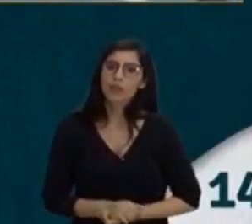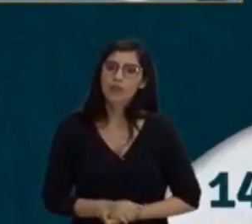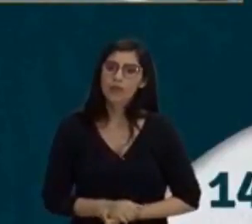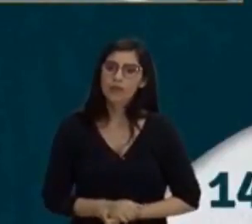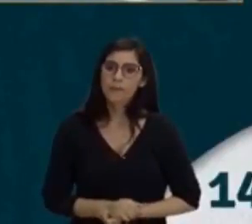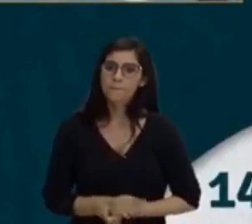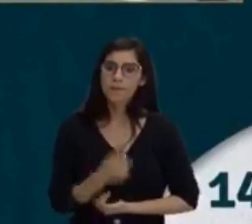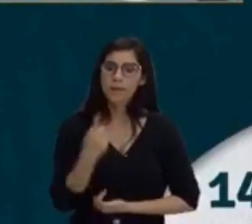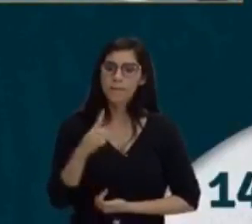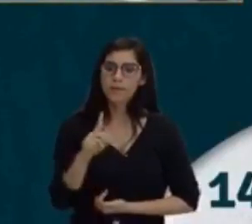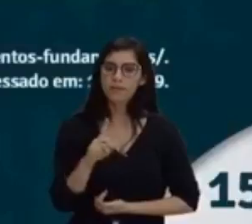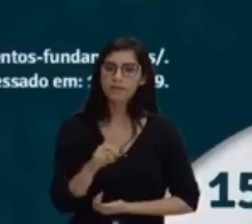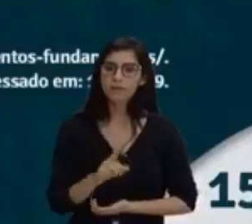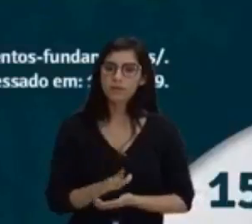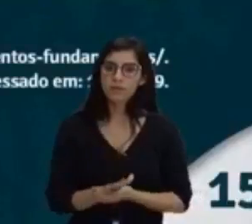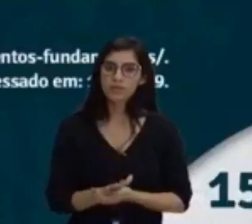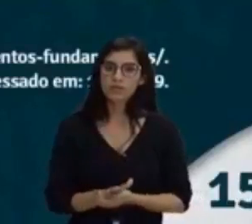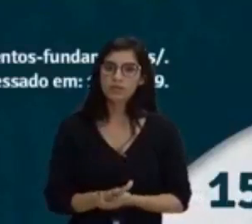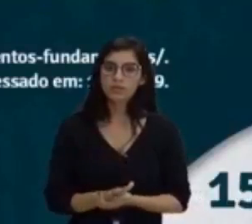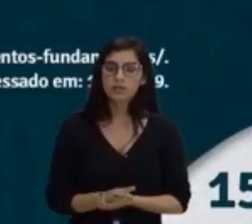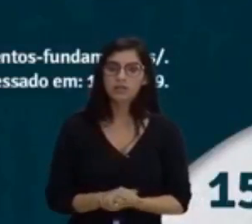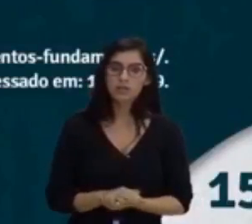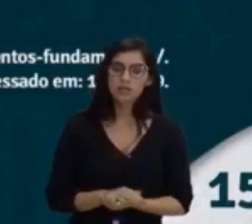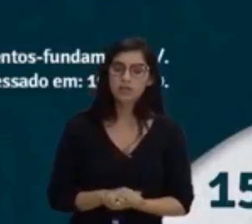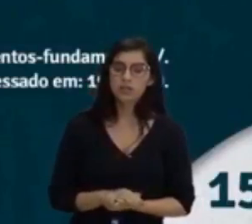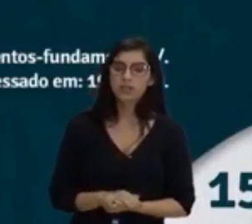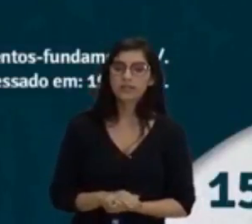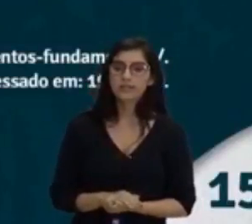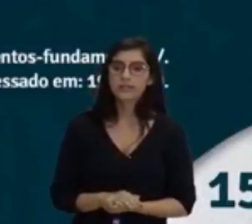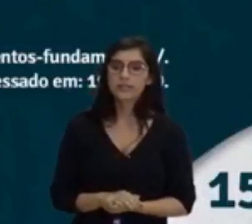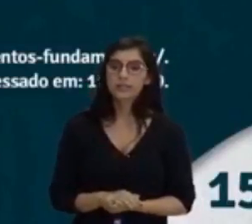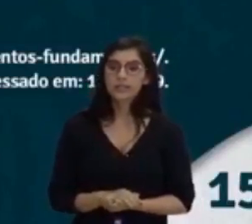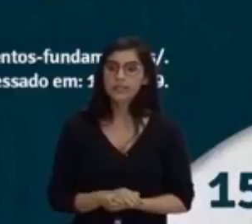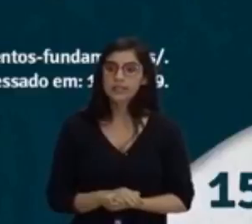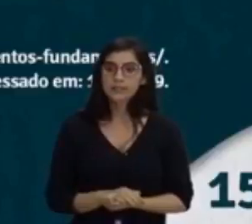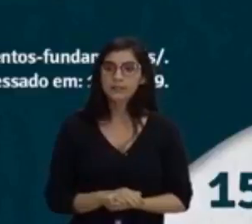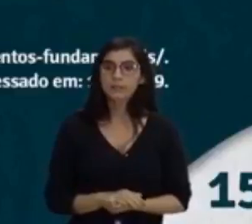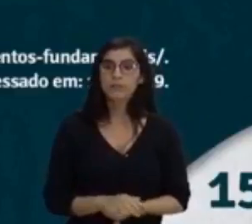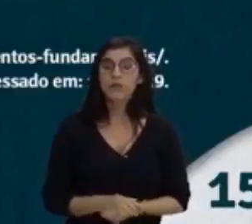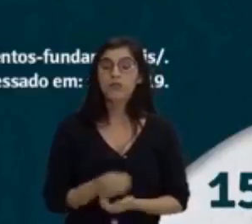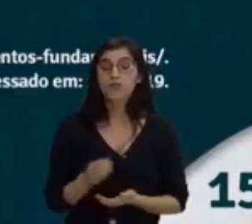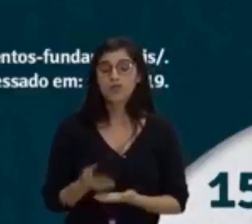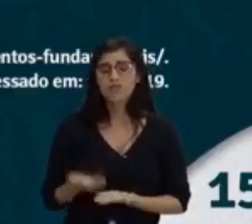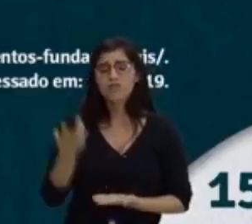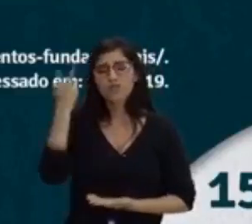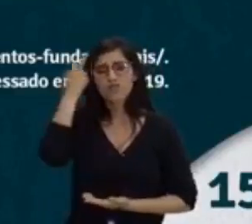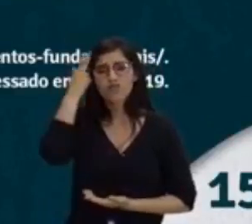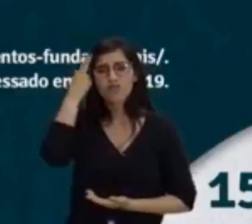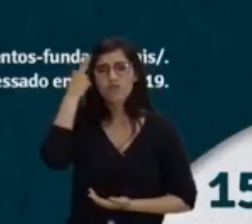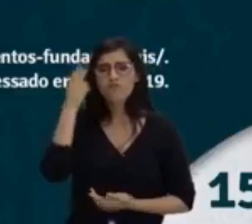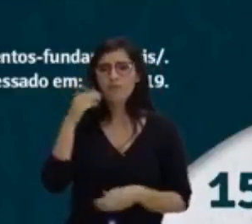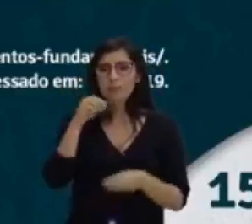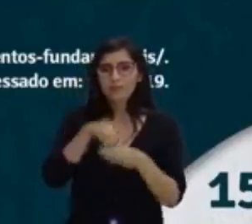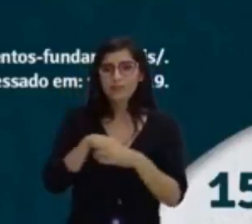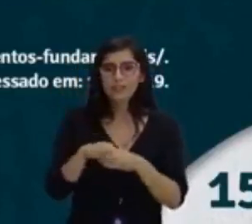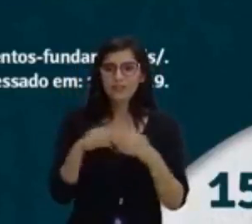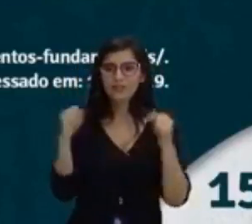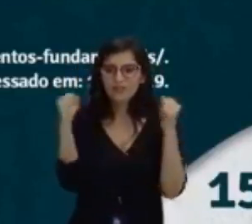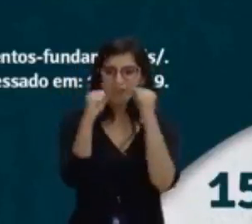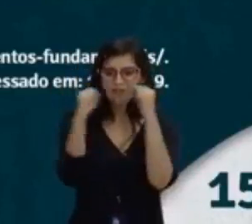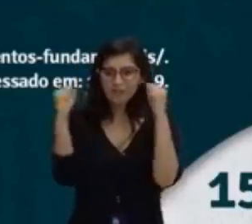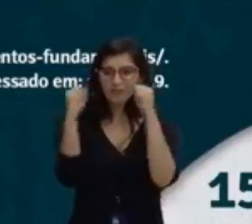Vamos para a próxima cartela. E na próxima cartela, a gente vem falar de uma coisa que é muito comum nas academias de ginástica.